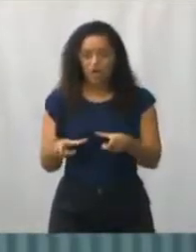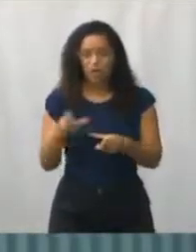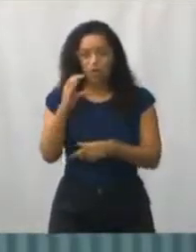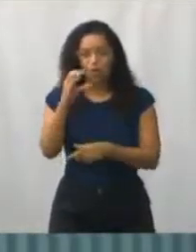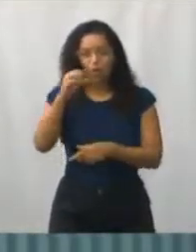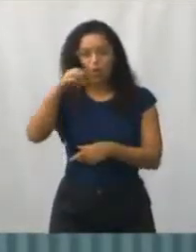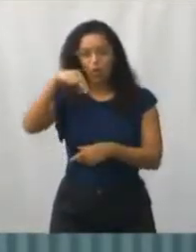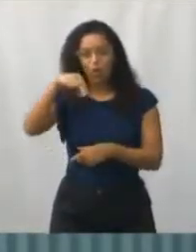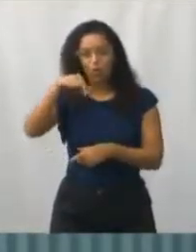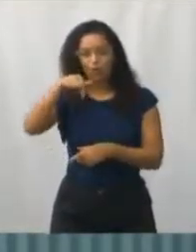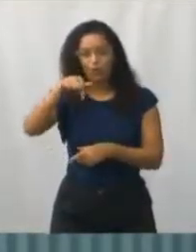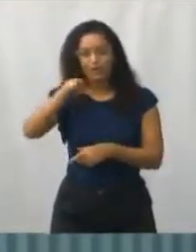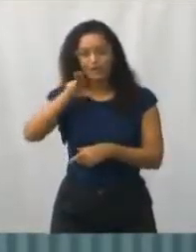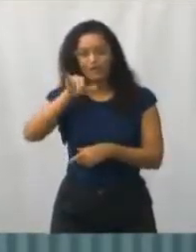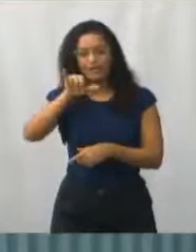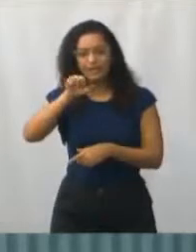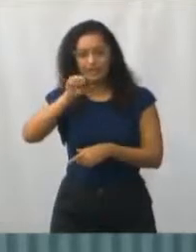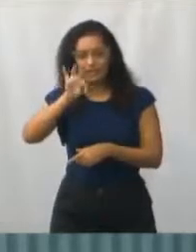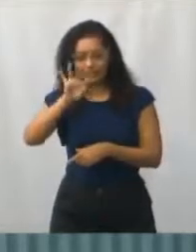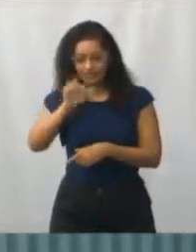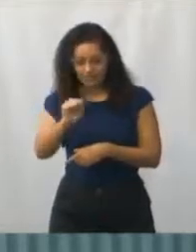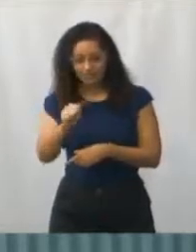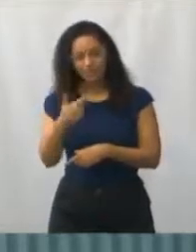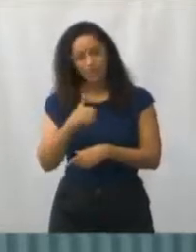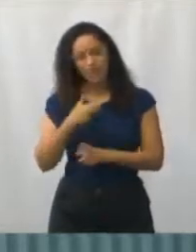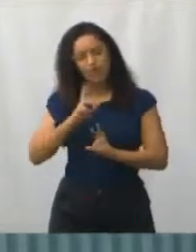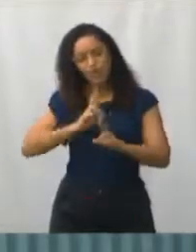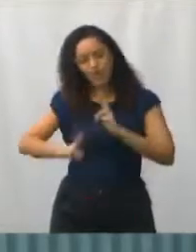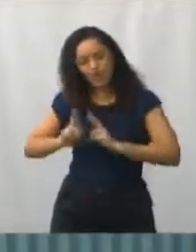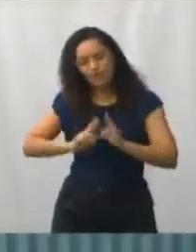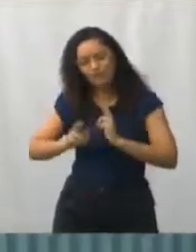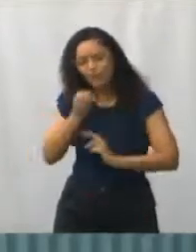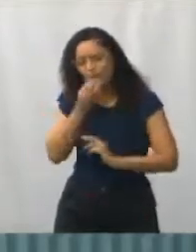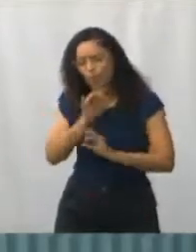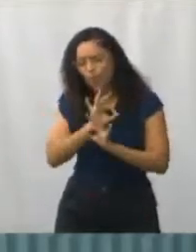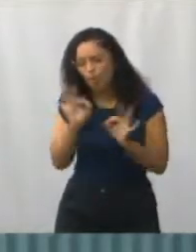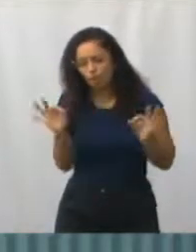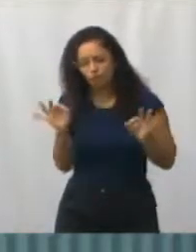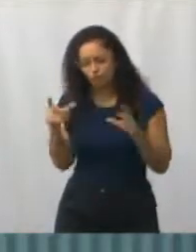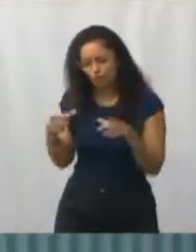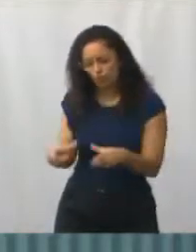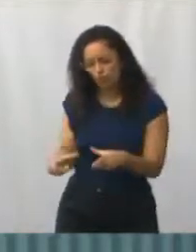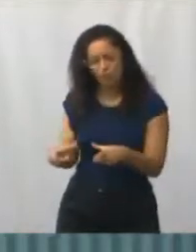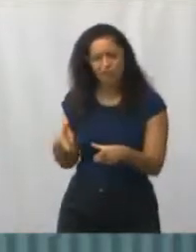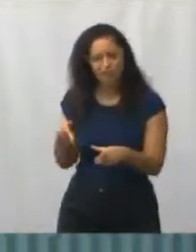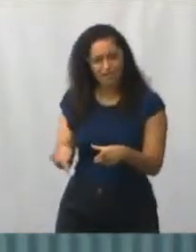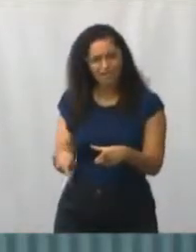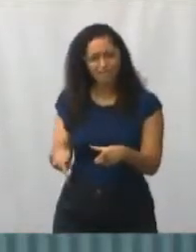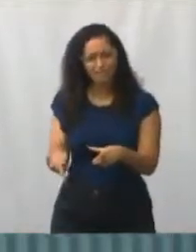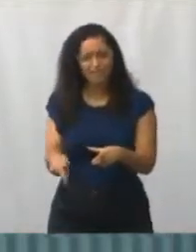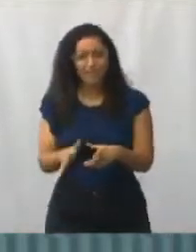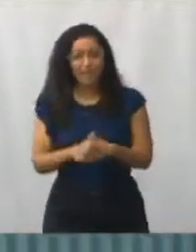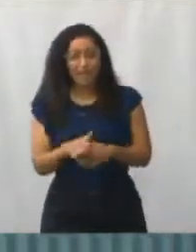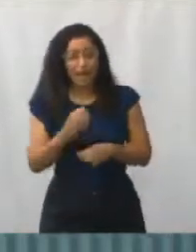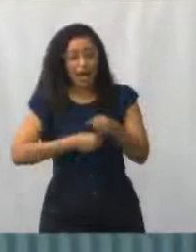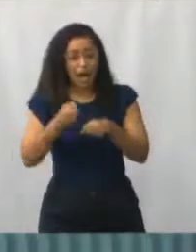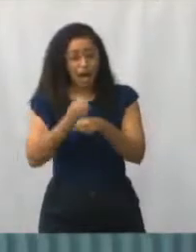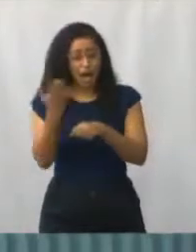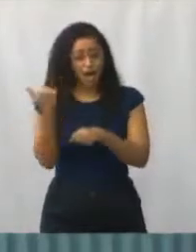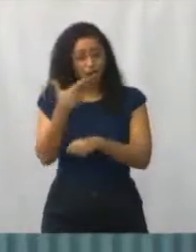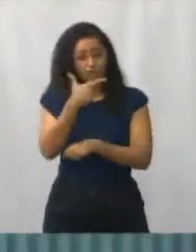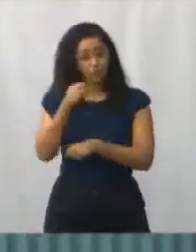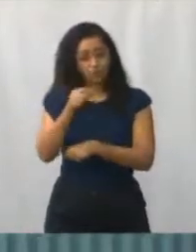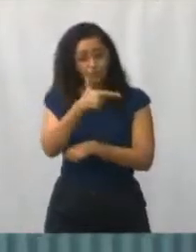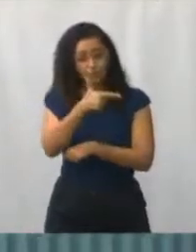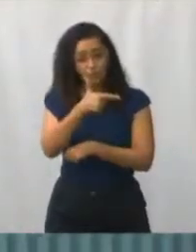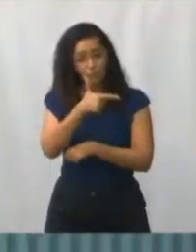tenho uma relação de amizade muito grande. Em 2003, quando eu fui vice-presidente da